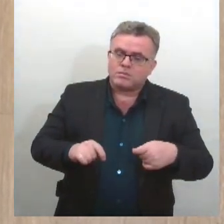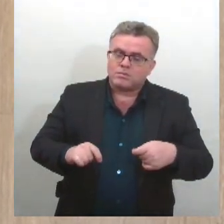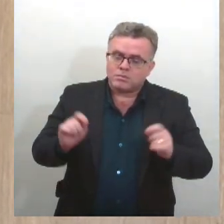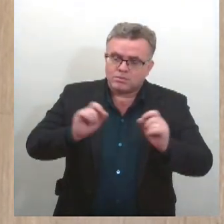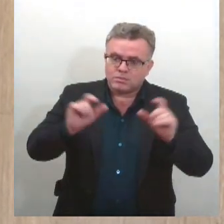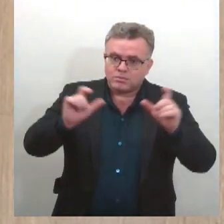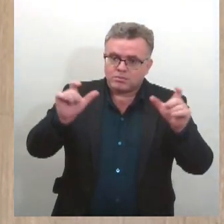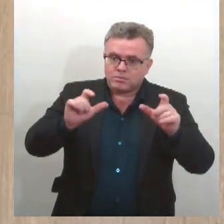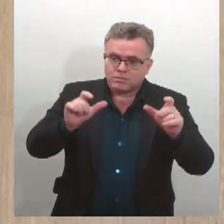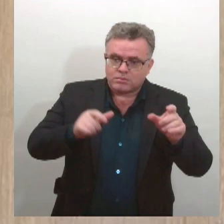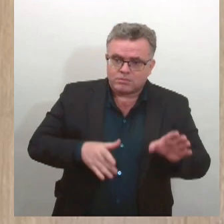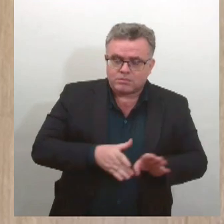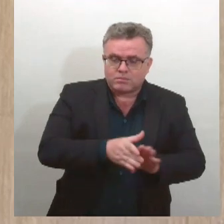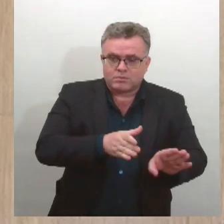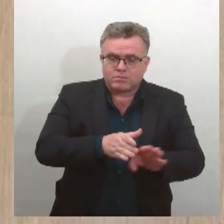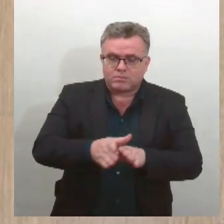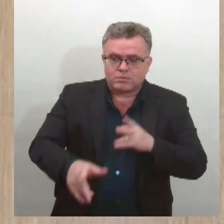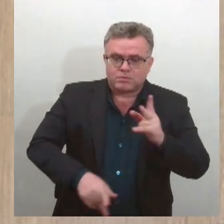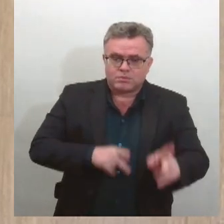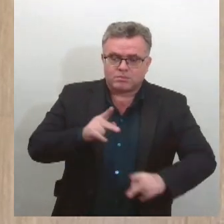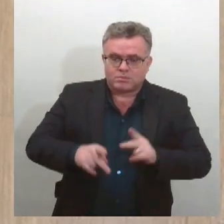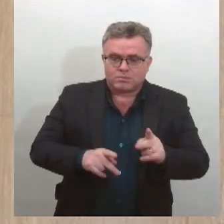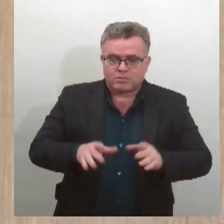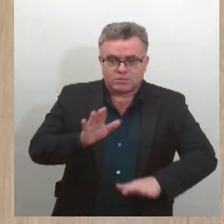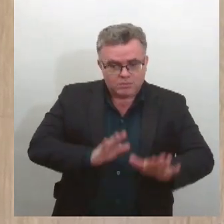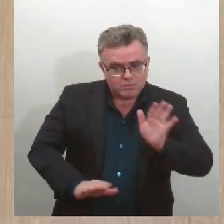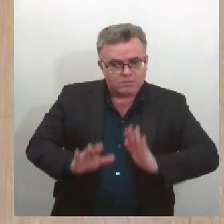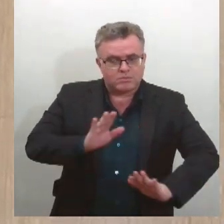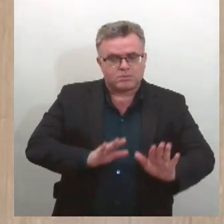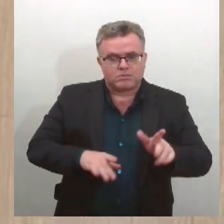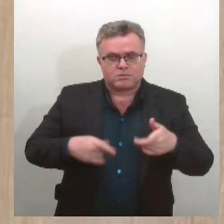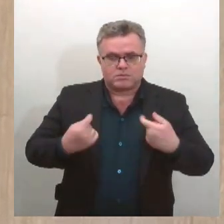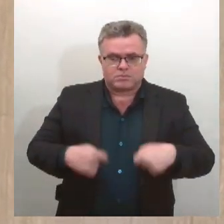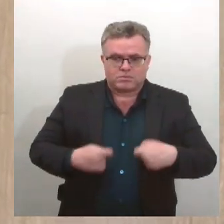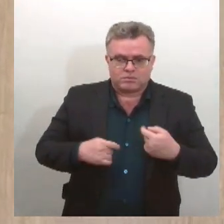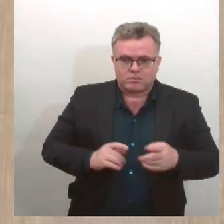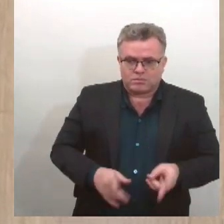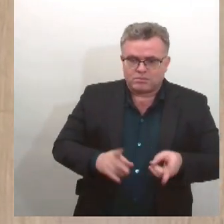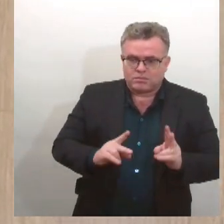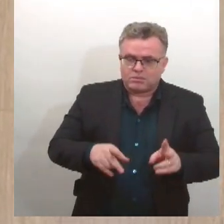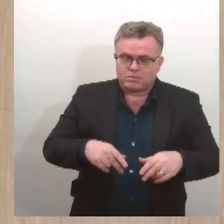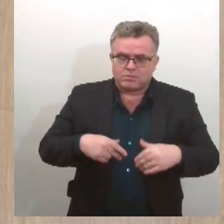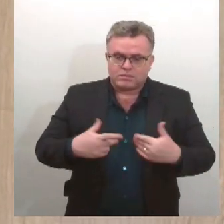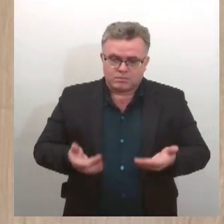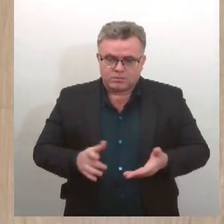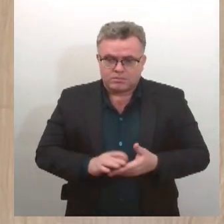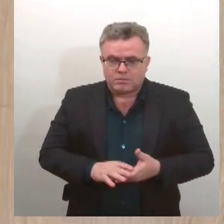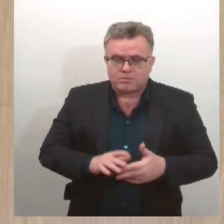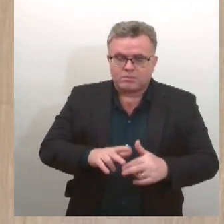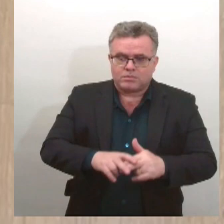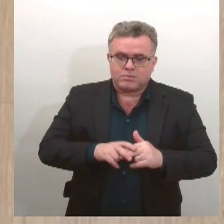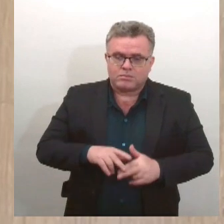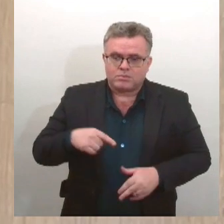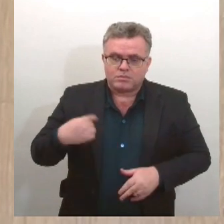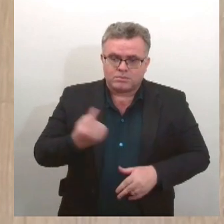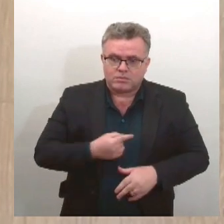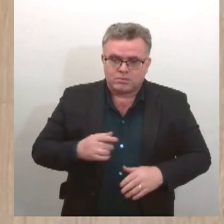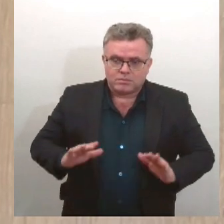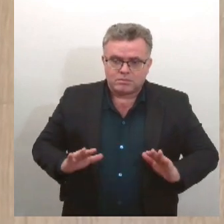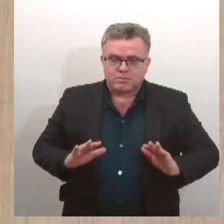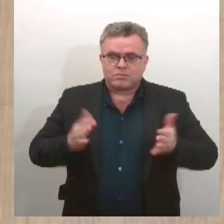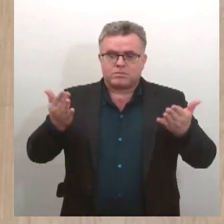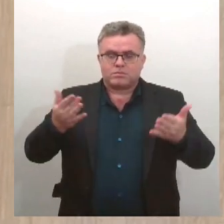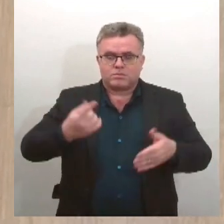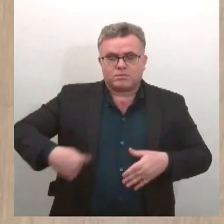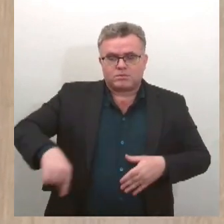população sobre o agravamento e esses usos indiscriminados. Então, gente comemora o dia do uso racional do medicamento.